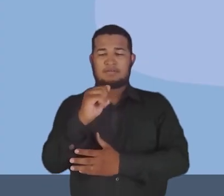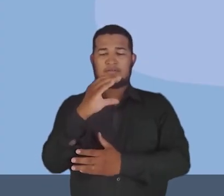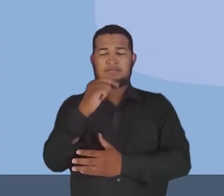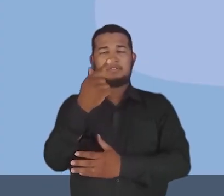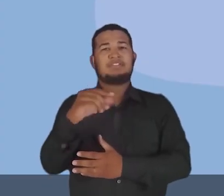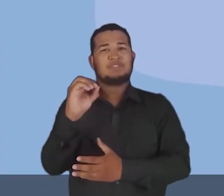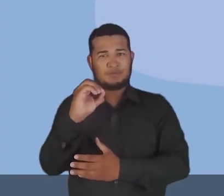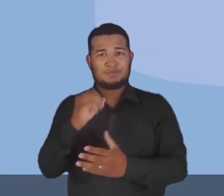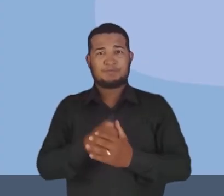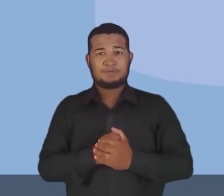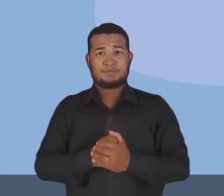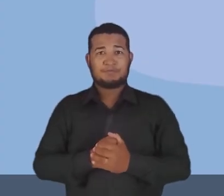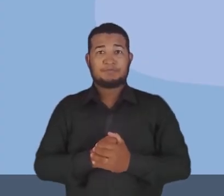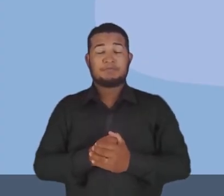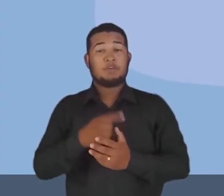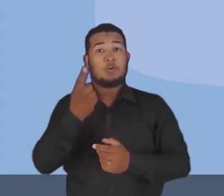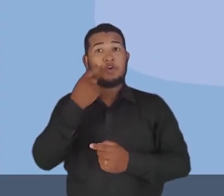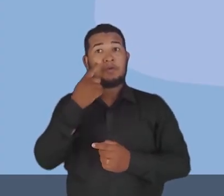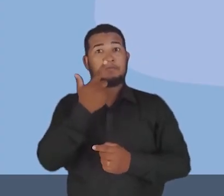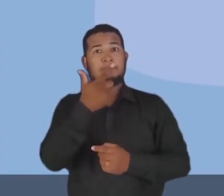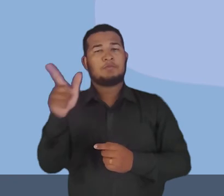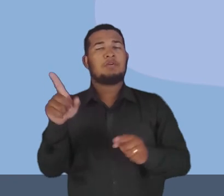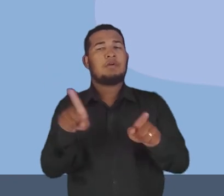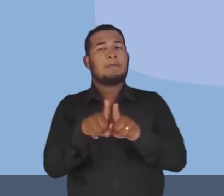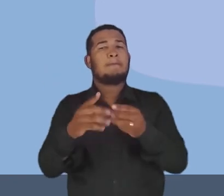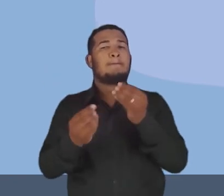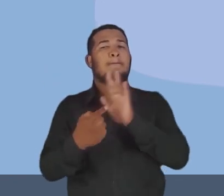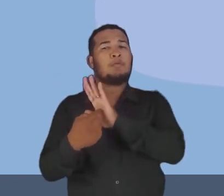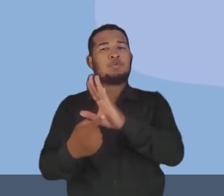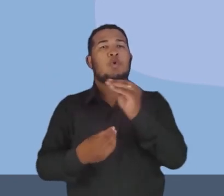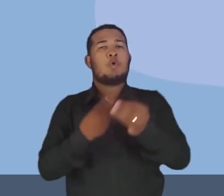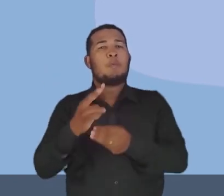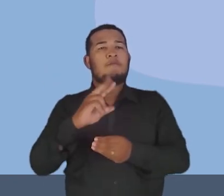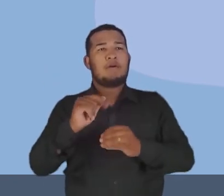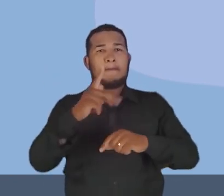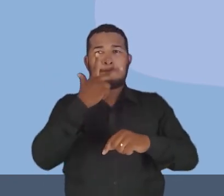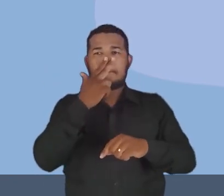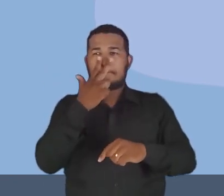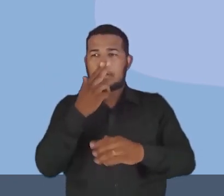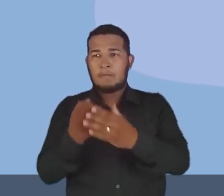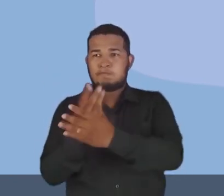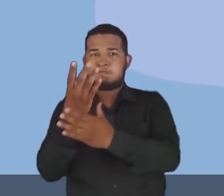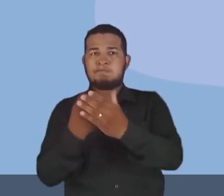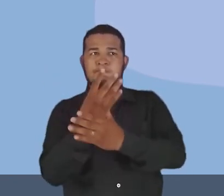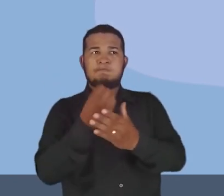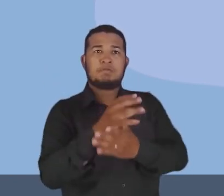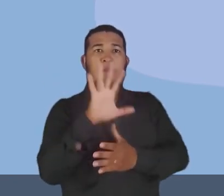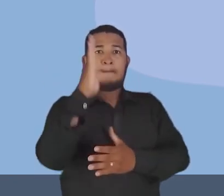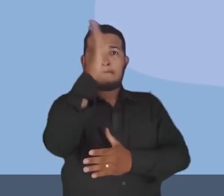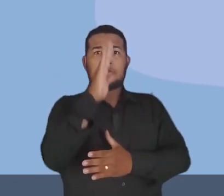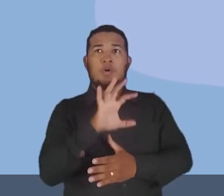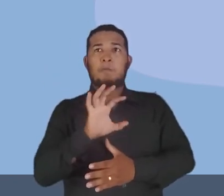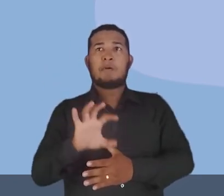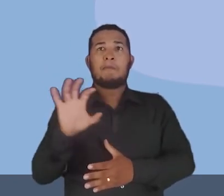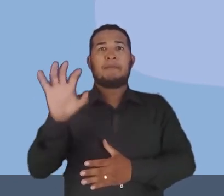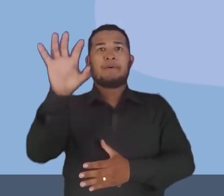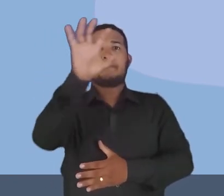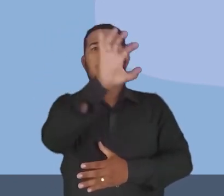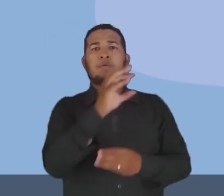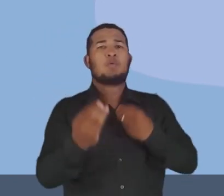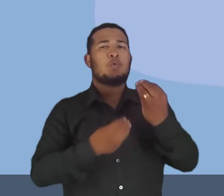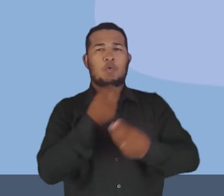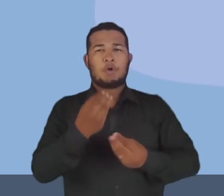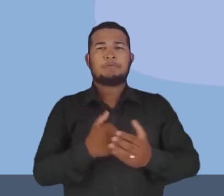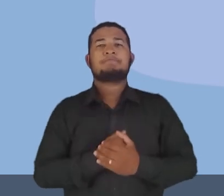observar também um outro gráfico que mostra essa distribuição de produção pelo território nacional. Segue comigo o gráfico.